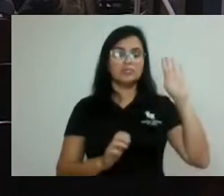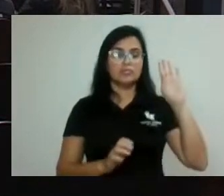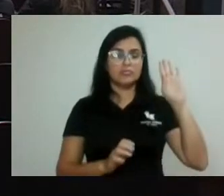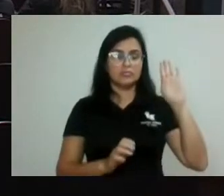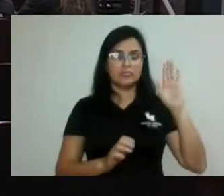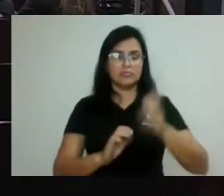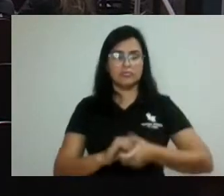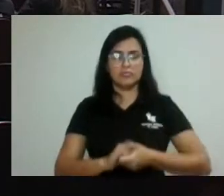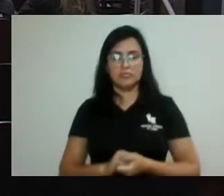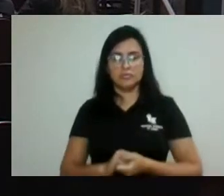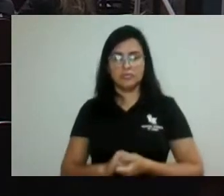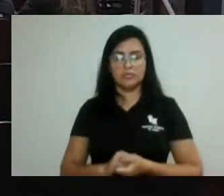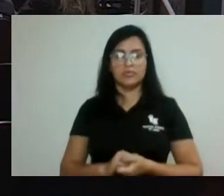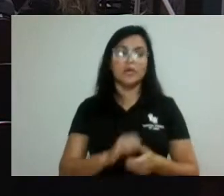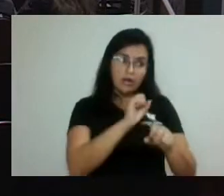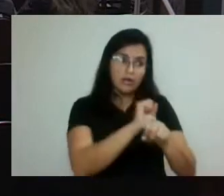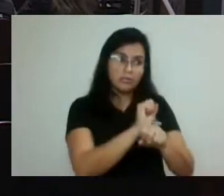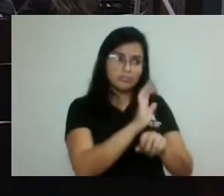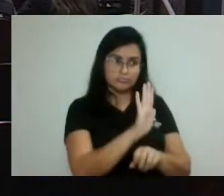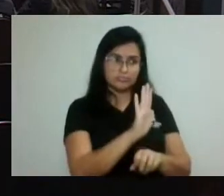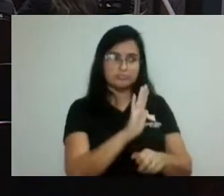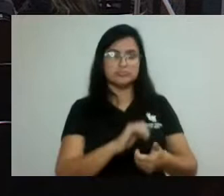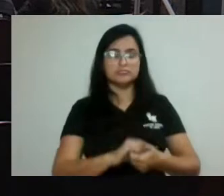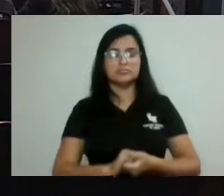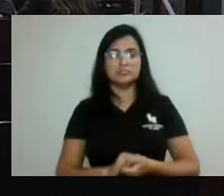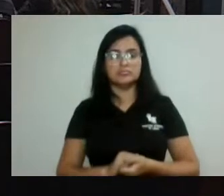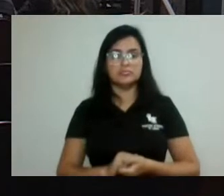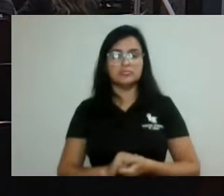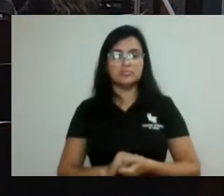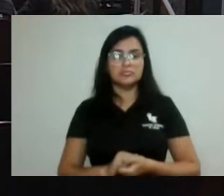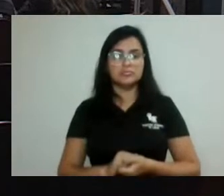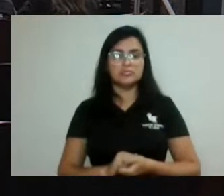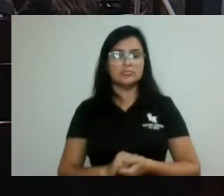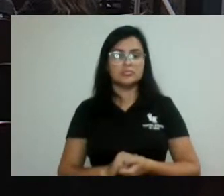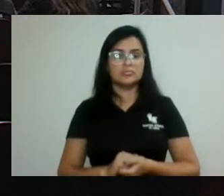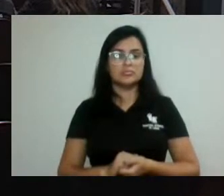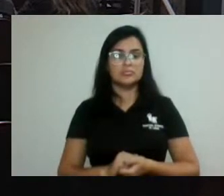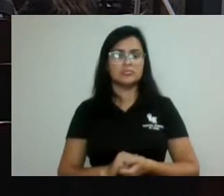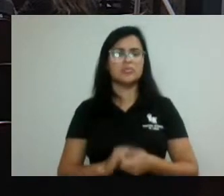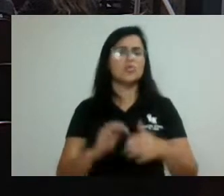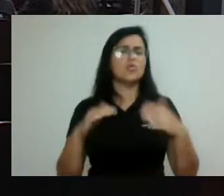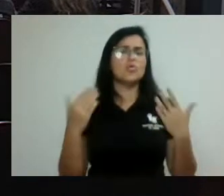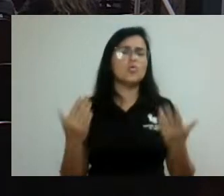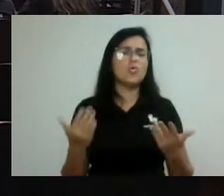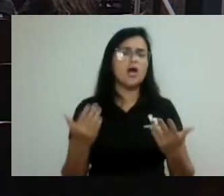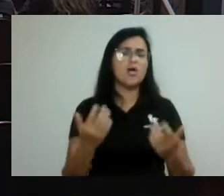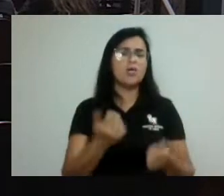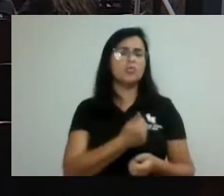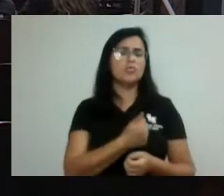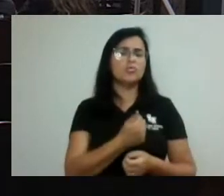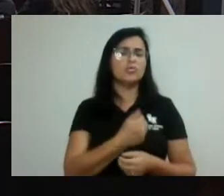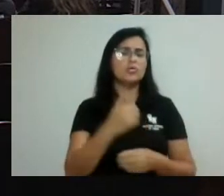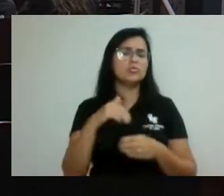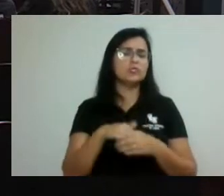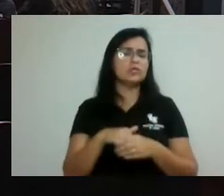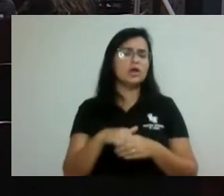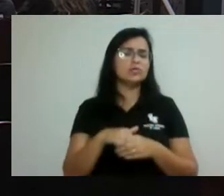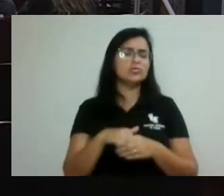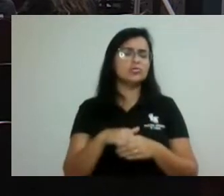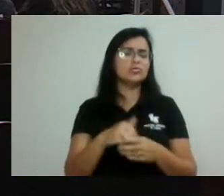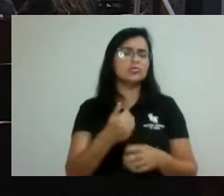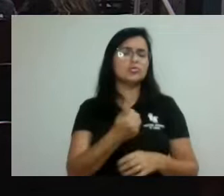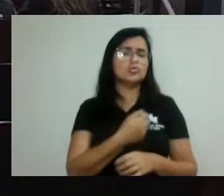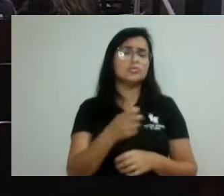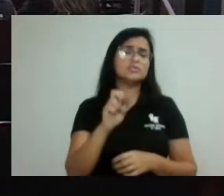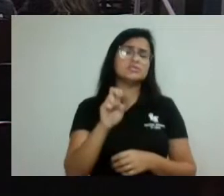Pera aí, pela ordem, vereador. Senhor presidente, por gentileza, qual é a matéria que está sendo votada, hein? A matéria é número 5. A número 4 já foi votada. Não, sim,